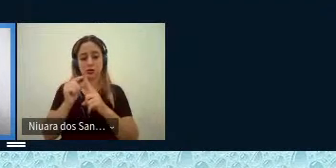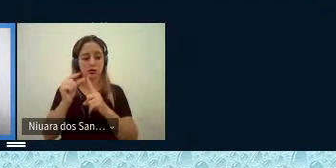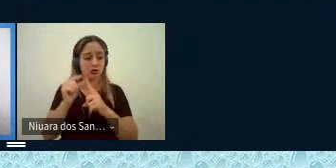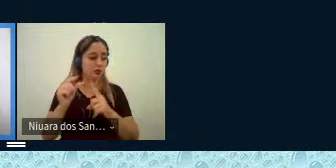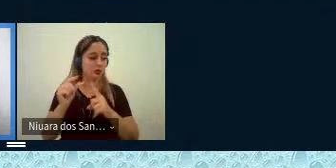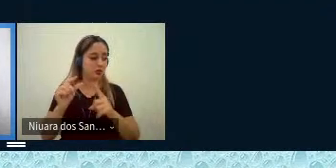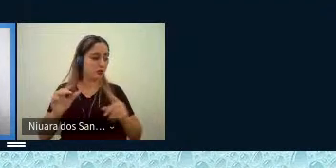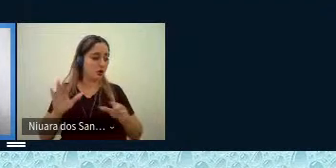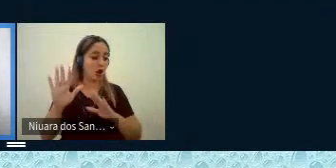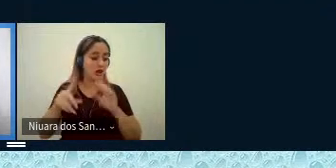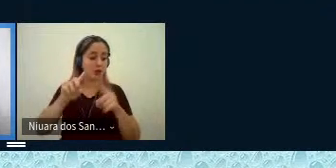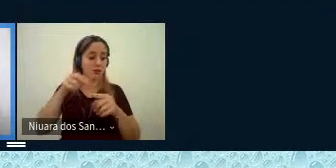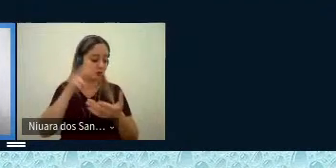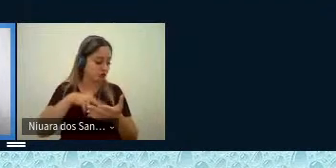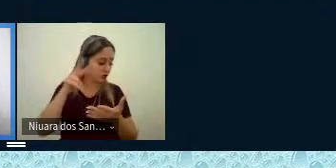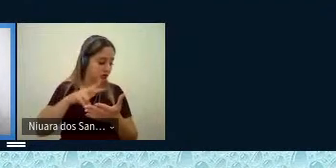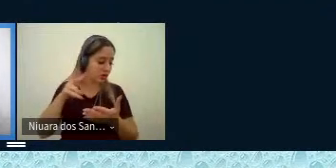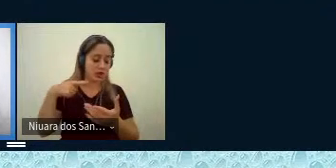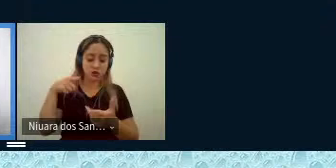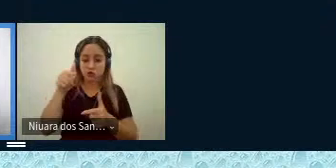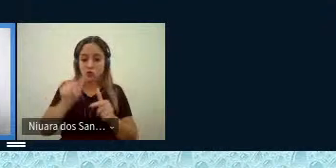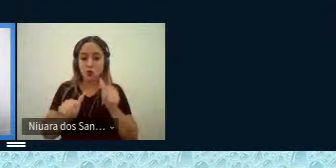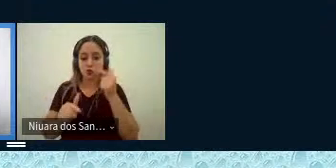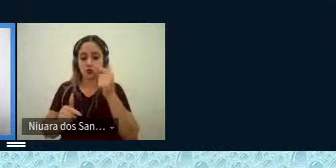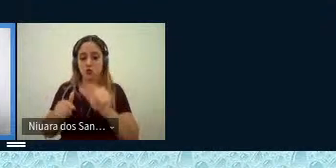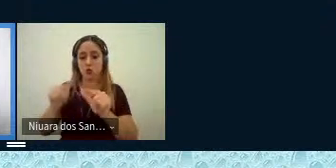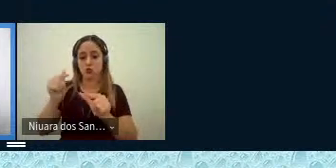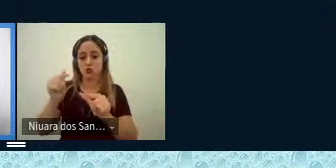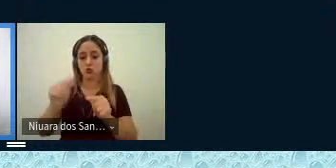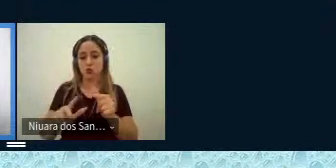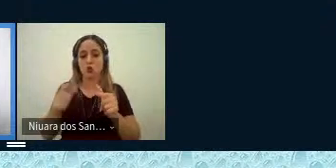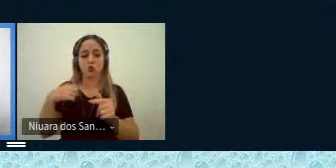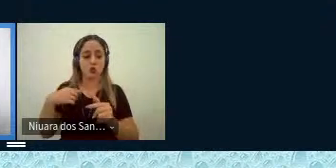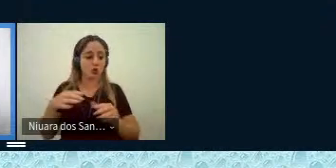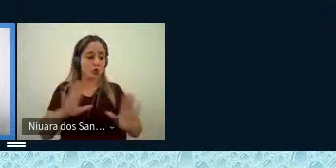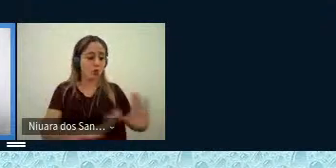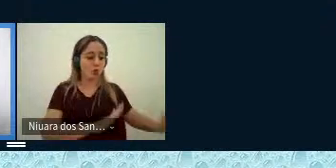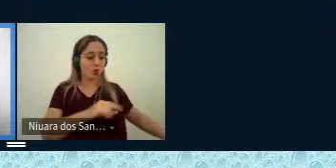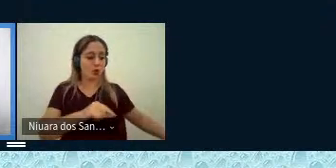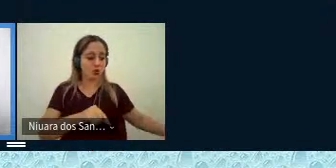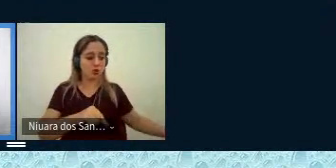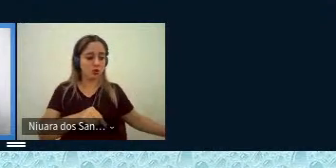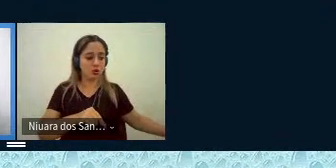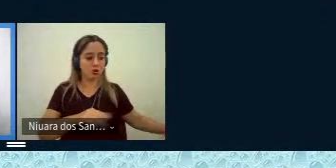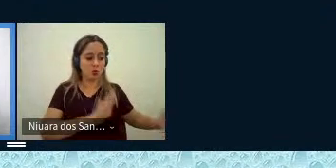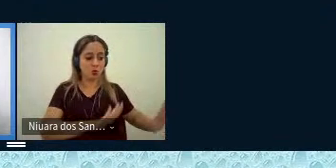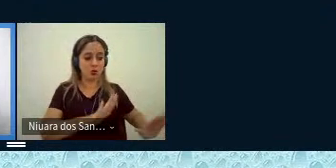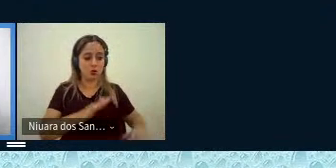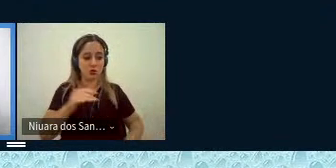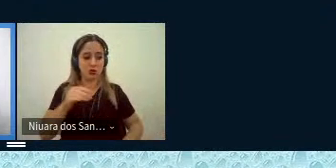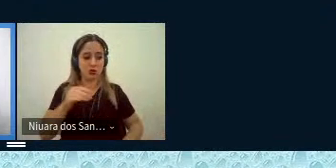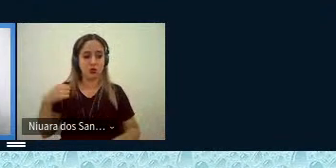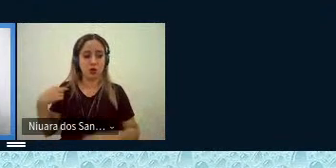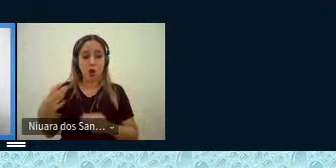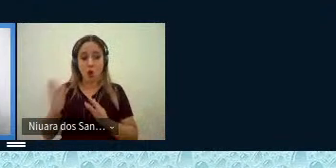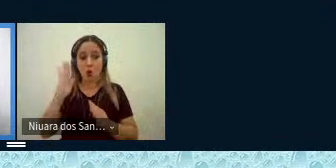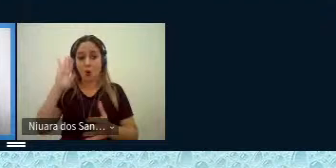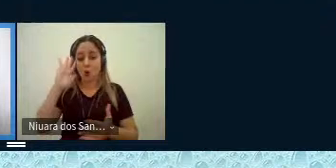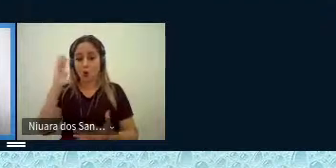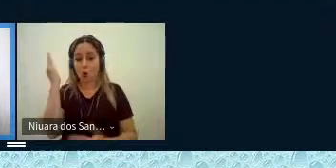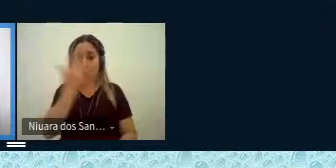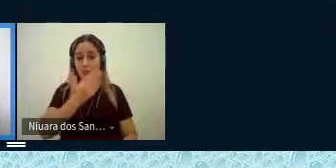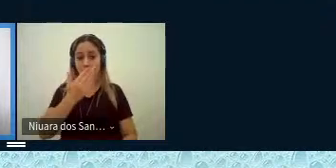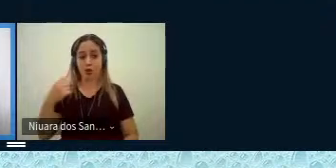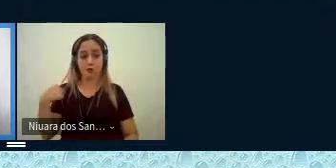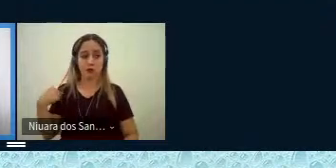Então, depois de ler repetidas vezes as narrativas escolhidas para a investigação na tese e comprovar que o repertório